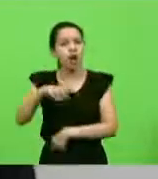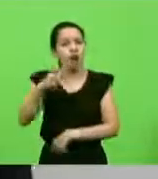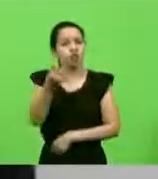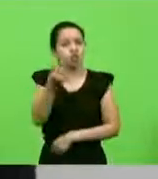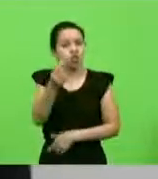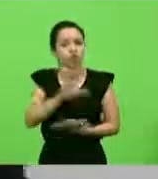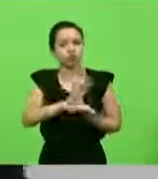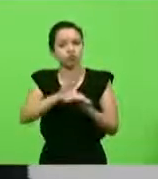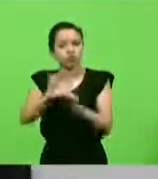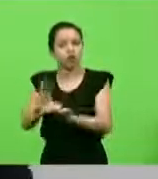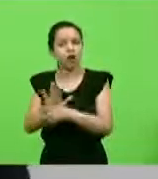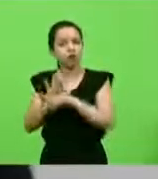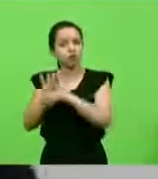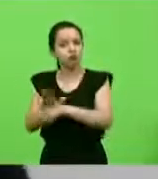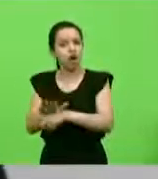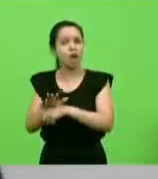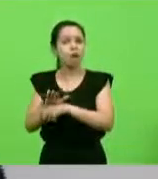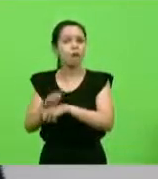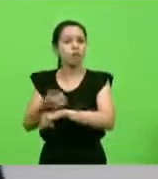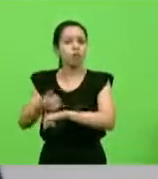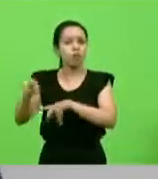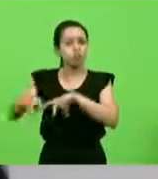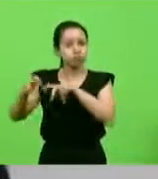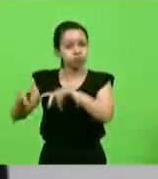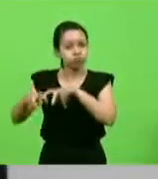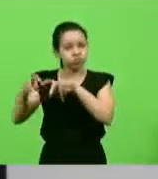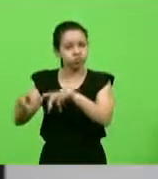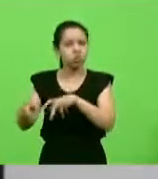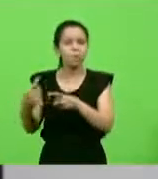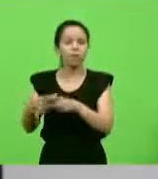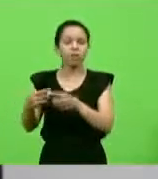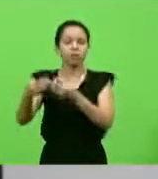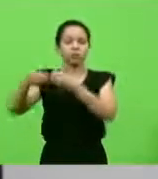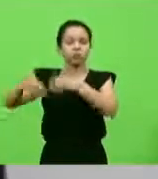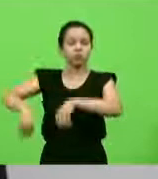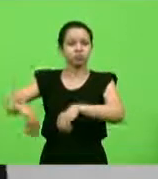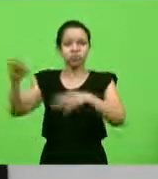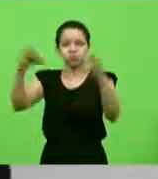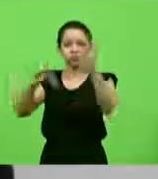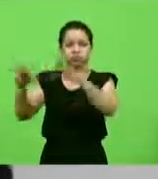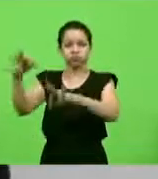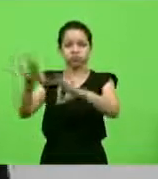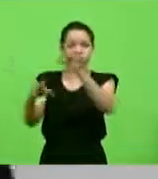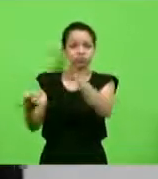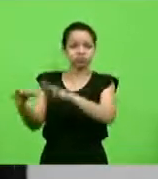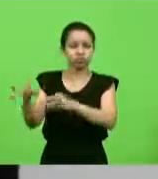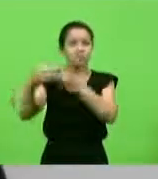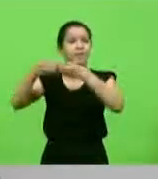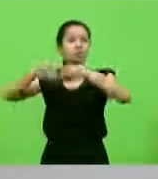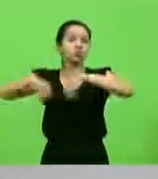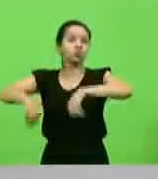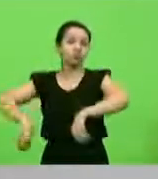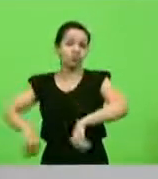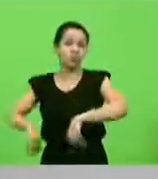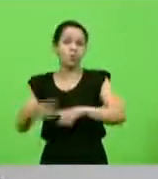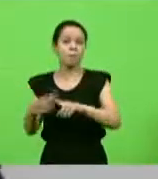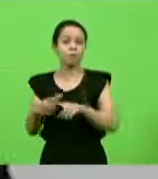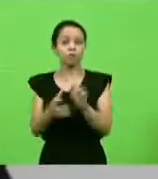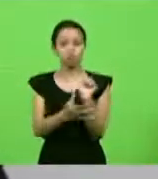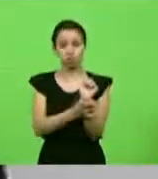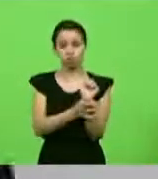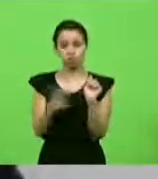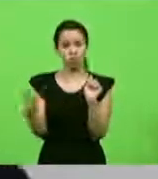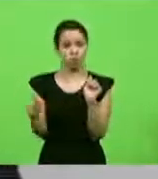danos causados pela cigarrinha do milho, já que o seguro agrícola não cobre a perda na safra